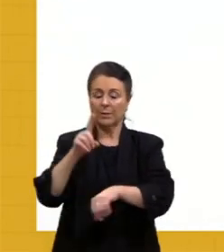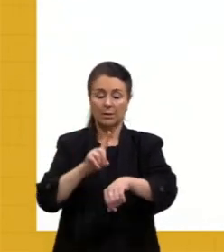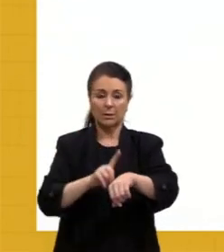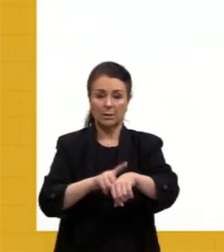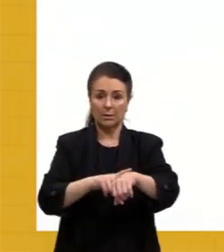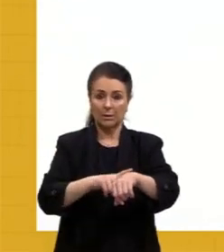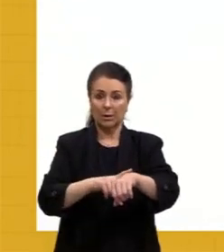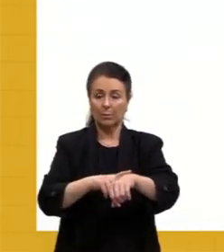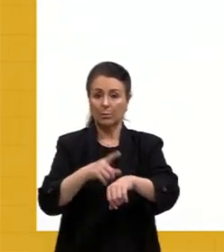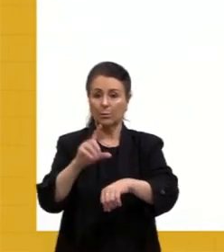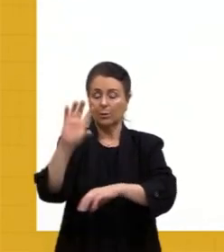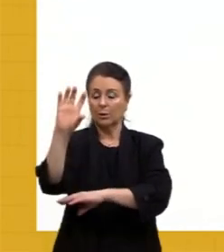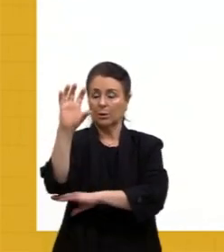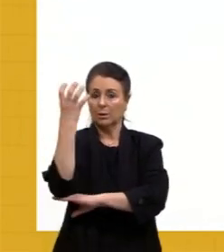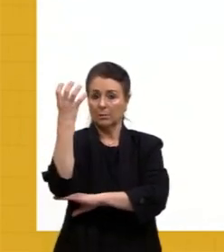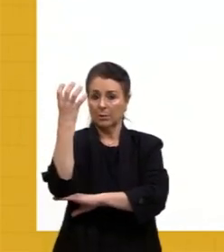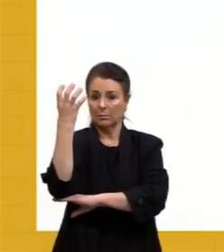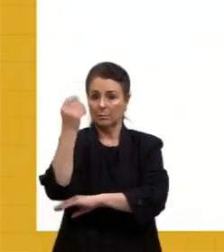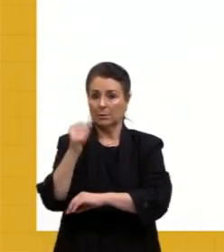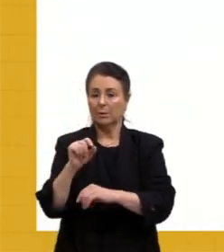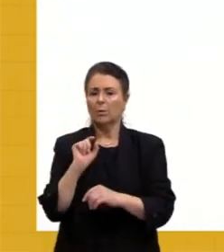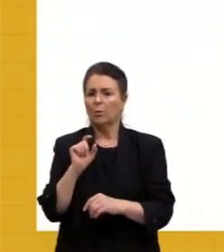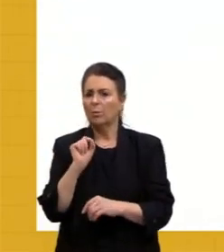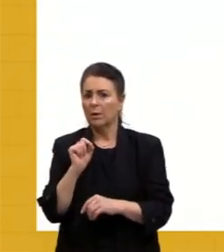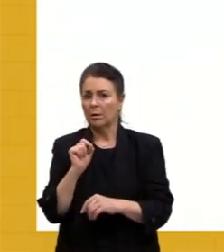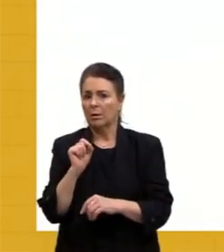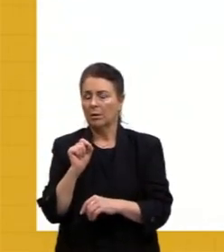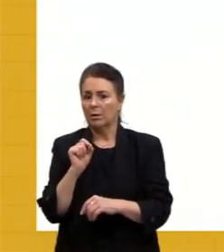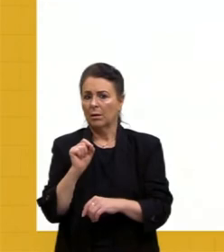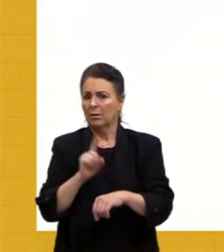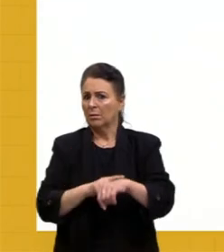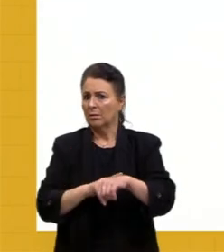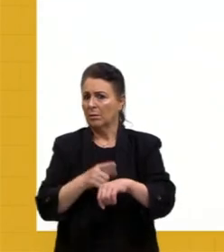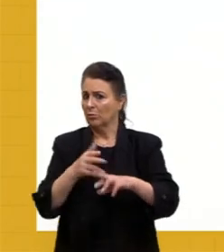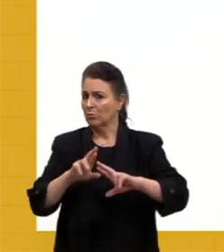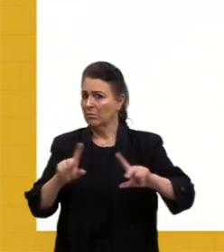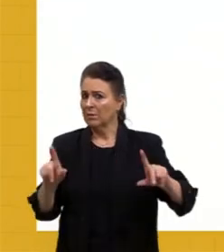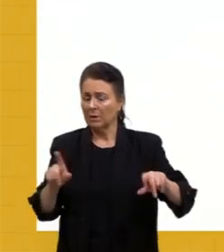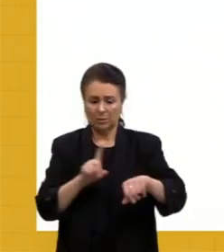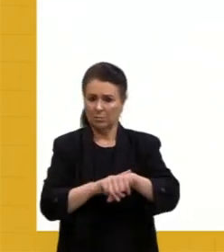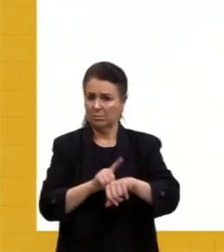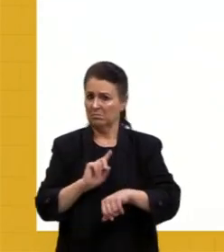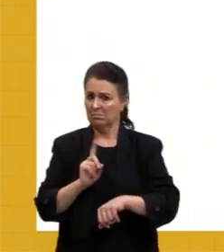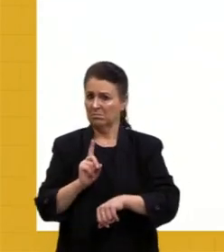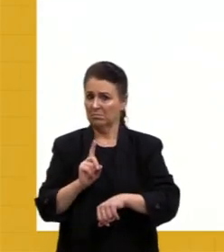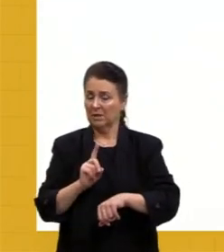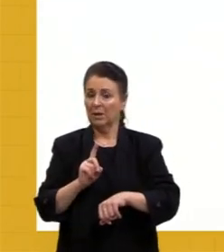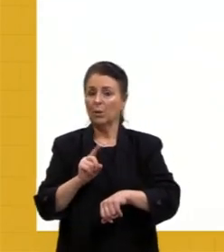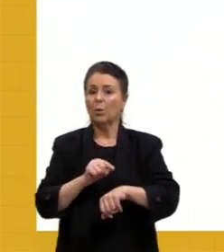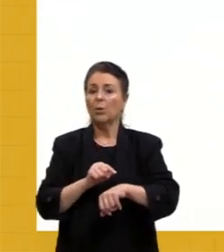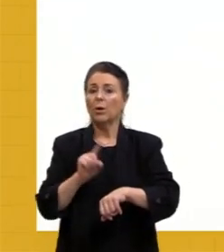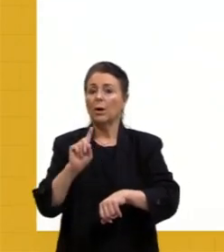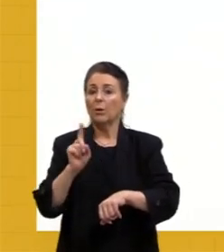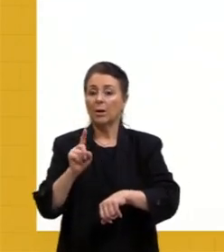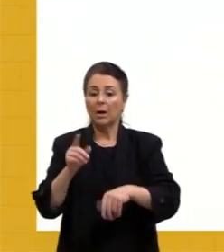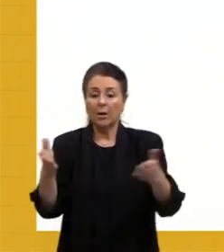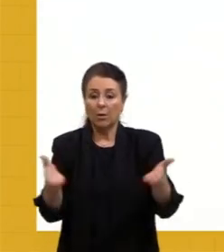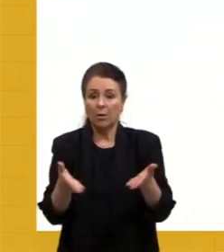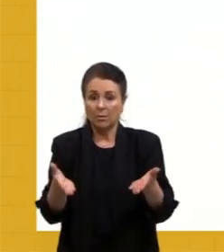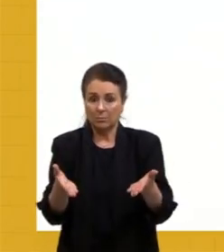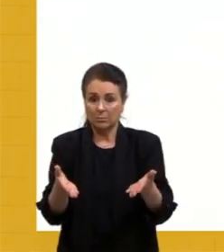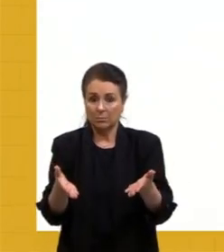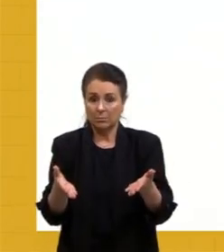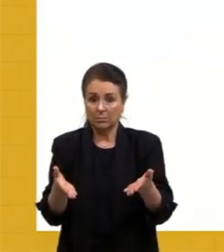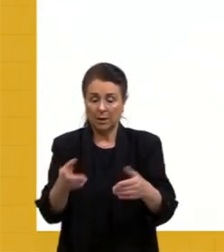é aquilo que a gente vai esperar, né? Quando tá no inverno, a gente espera, então, mais frio, aquela coisa toda. E o tempo é o que tá no momento, se tá com